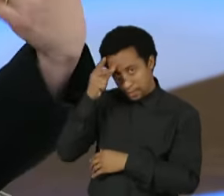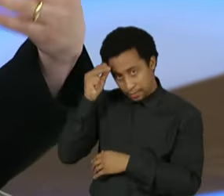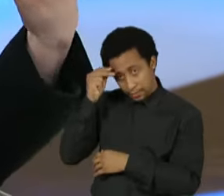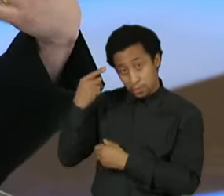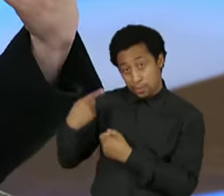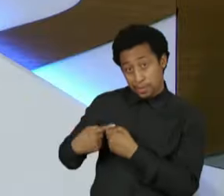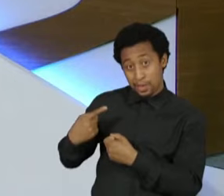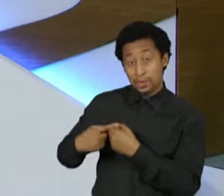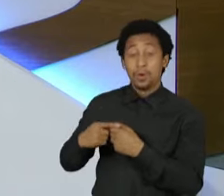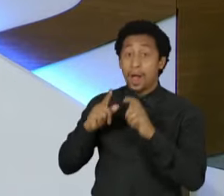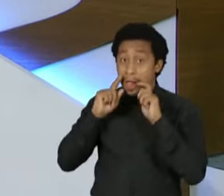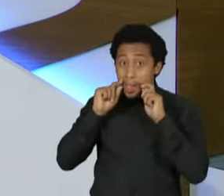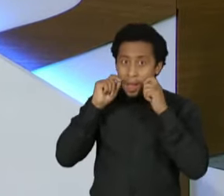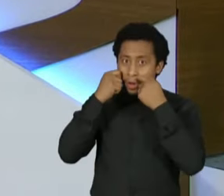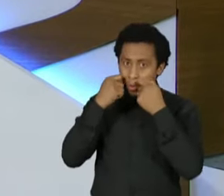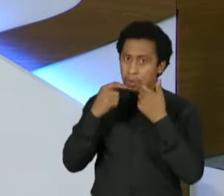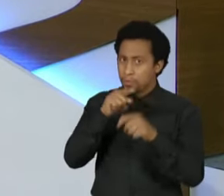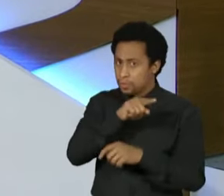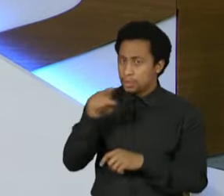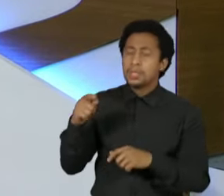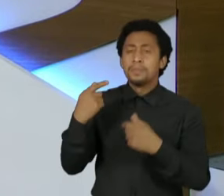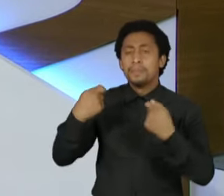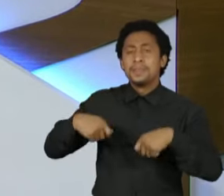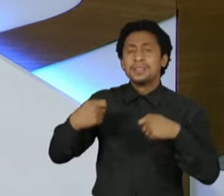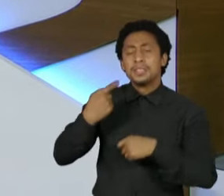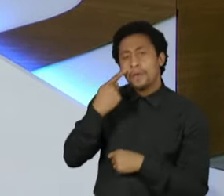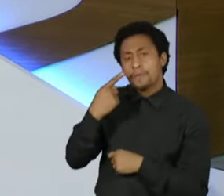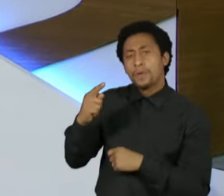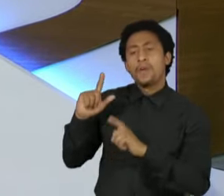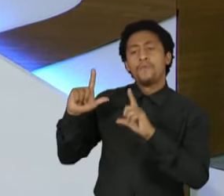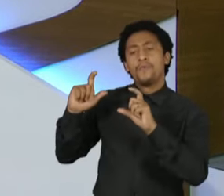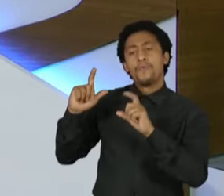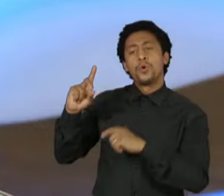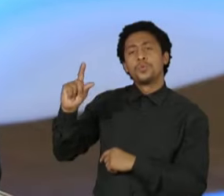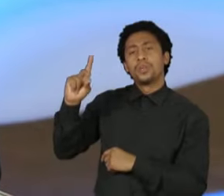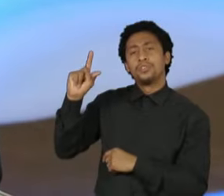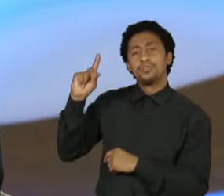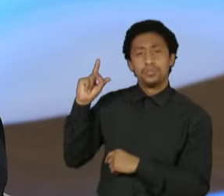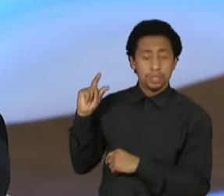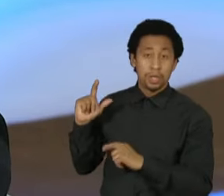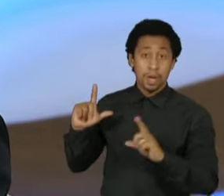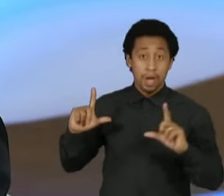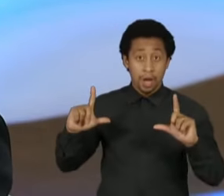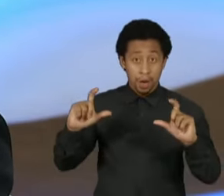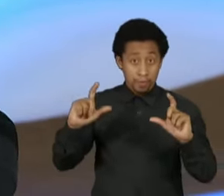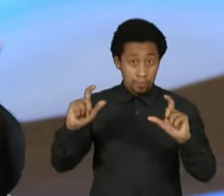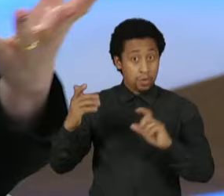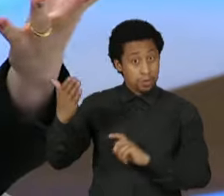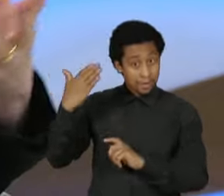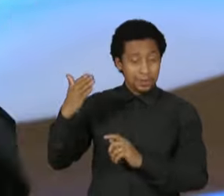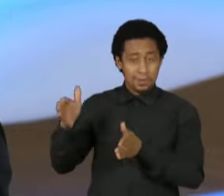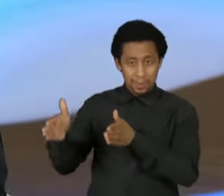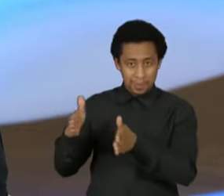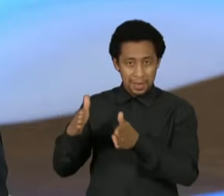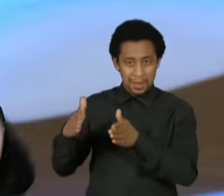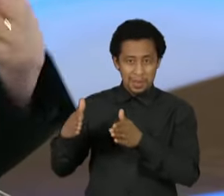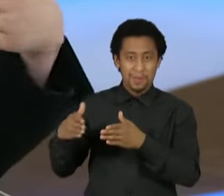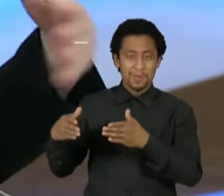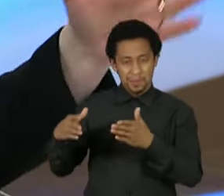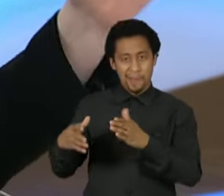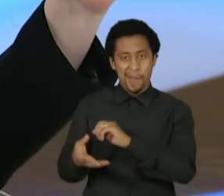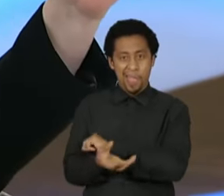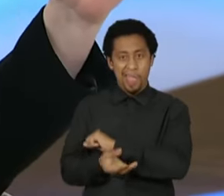eu disse que é uma fotografia antiga, porque é só a repetição da fotografia da época do Petrolão. Então, é nesse sentido.